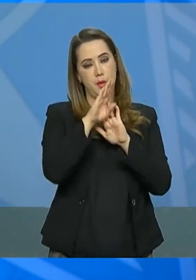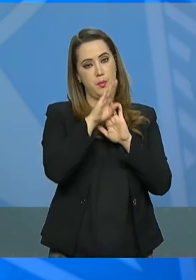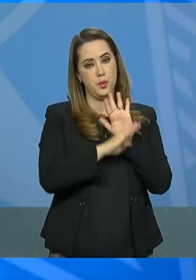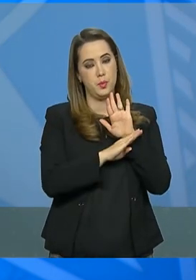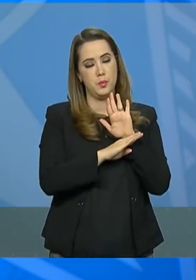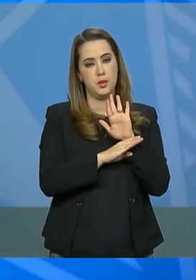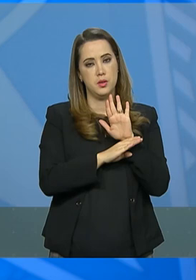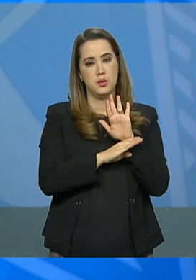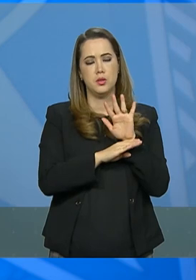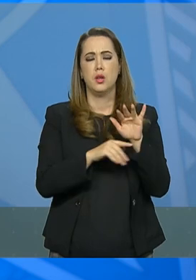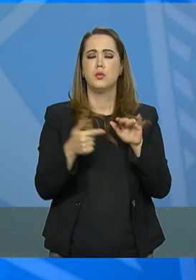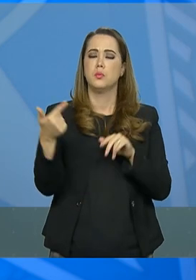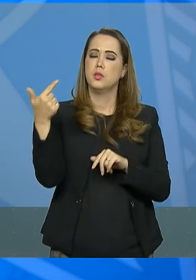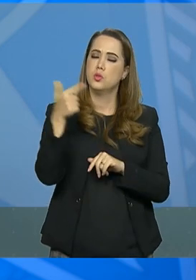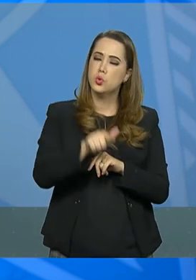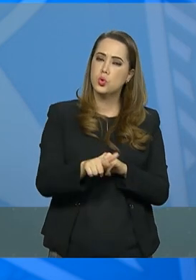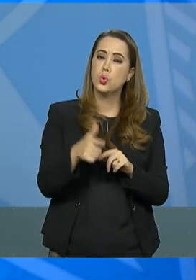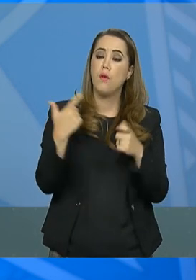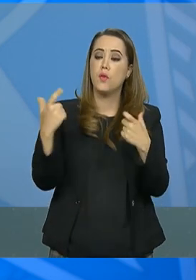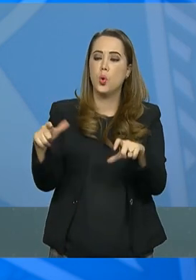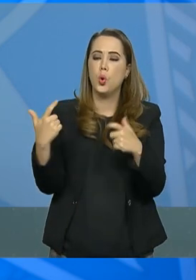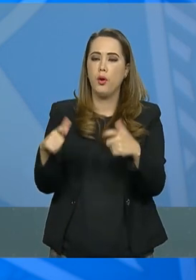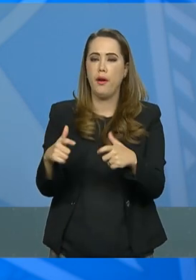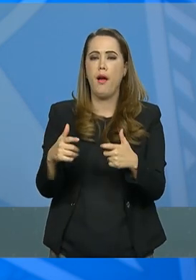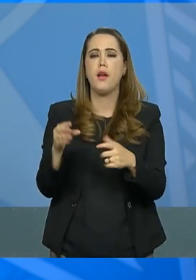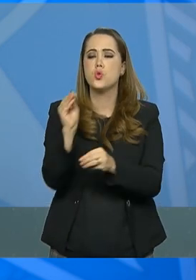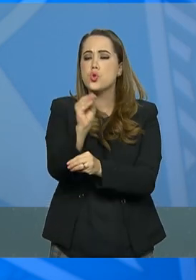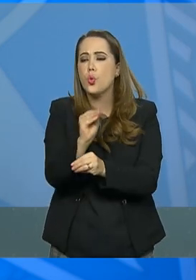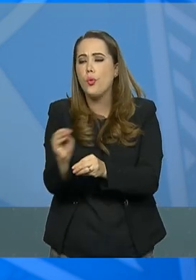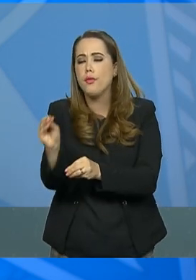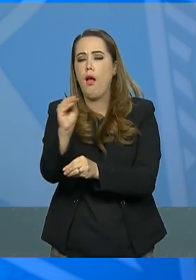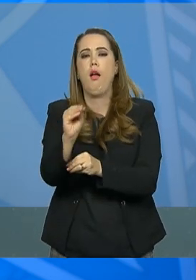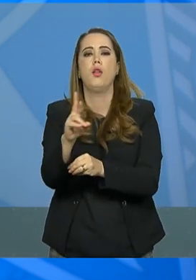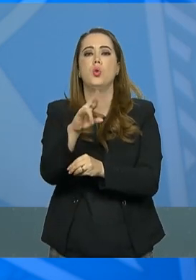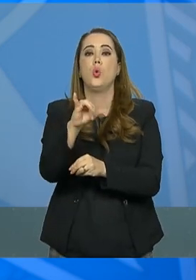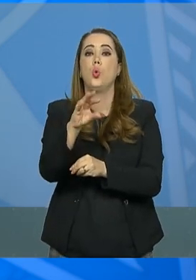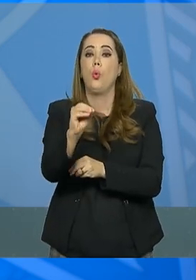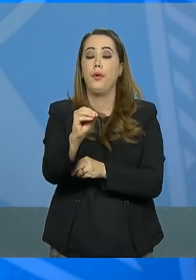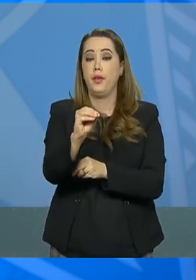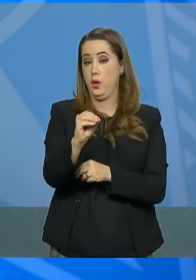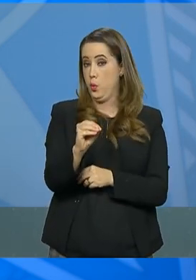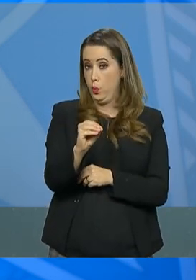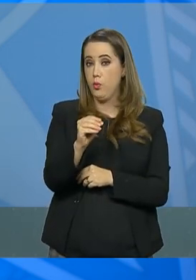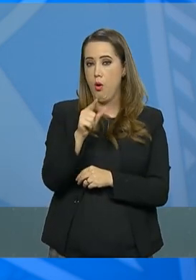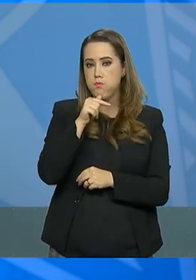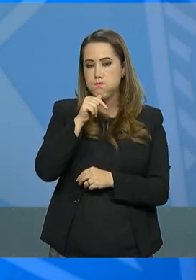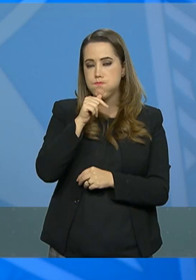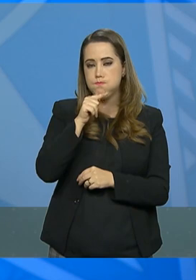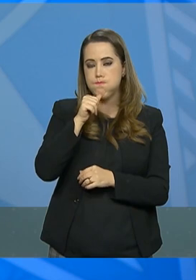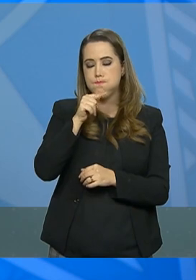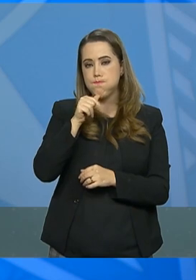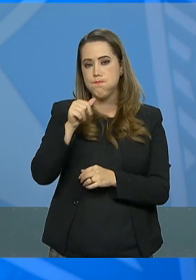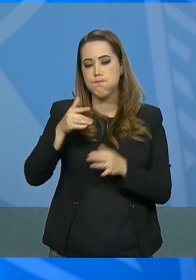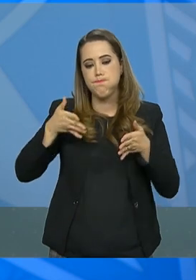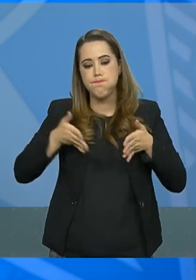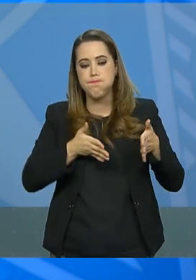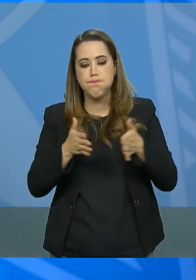para recuperar áreas de preservação do rio Araguaia, tão importante para o Centro-Oeste.